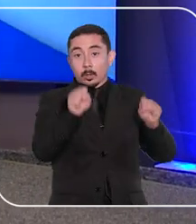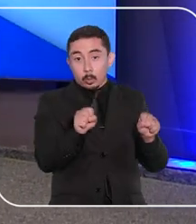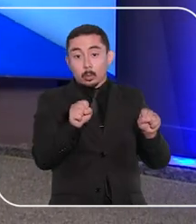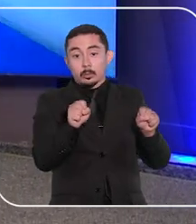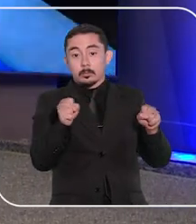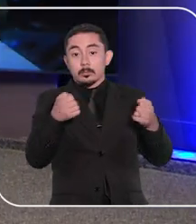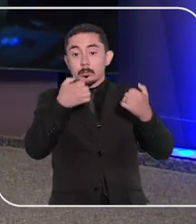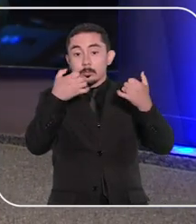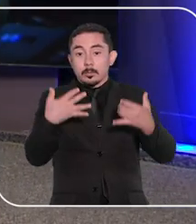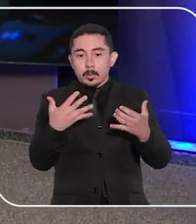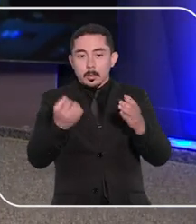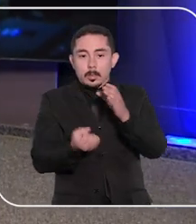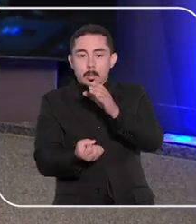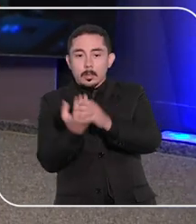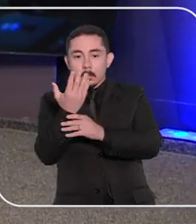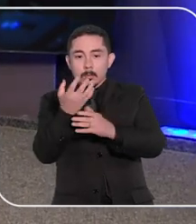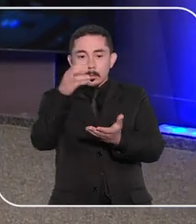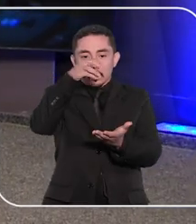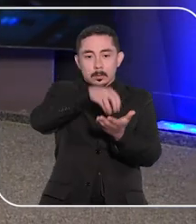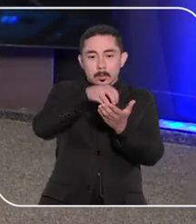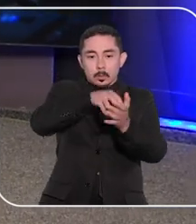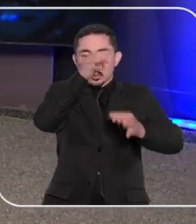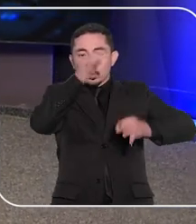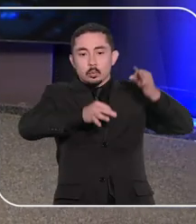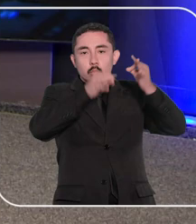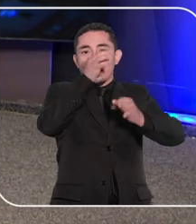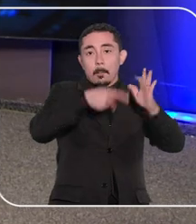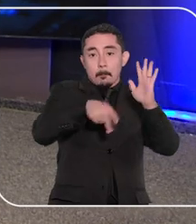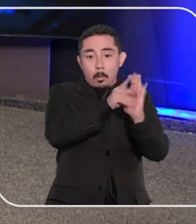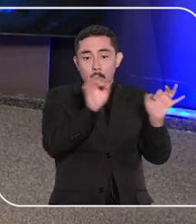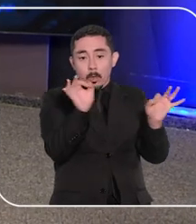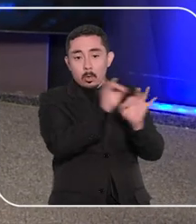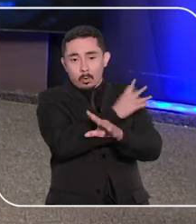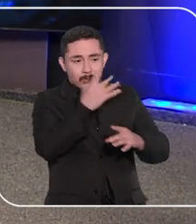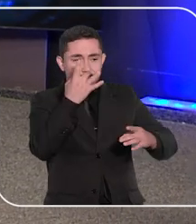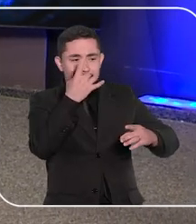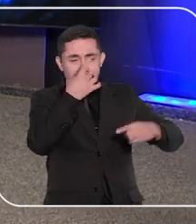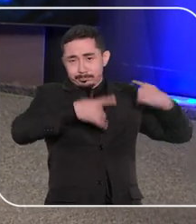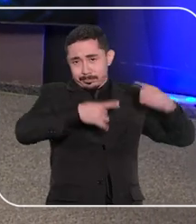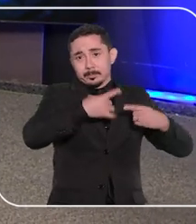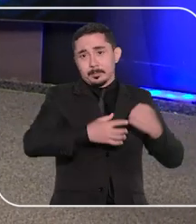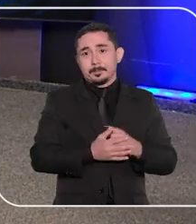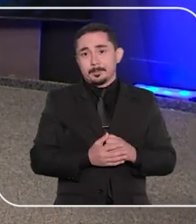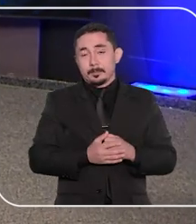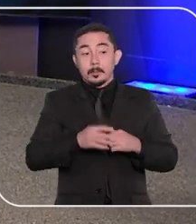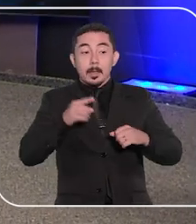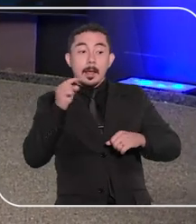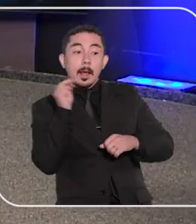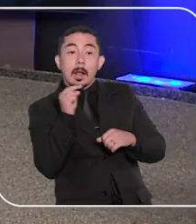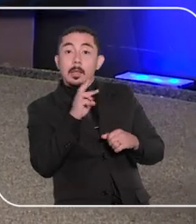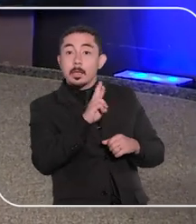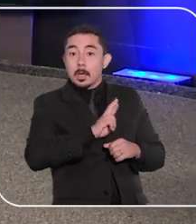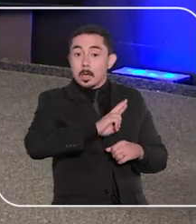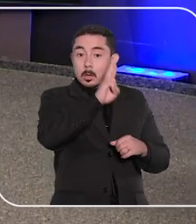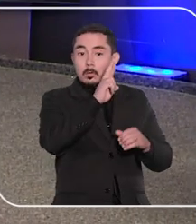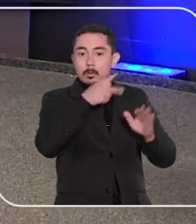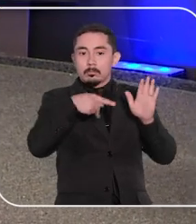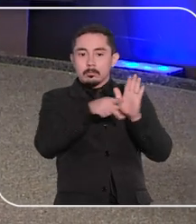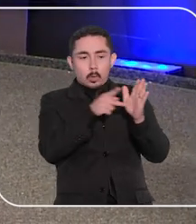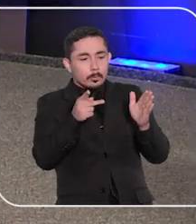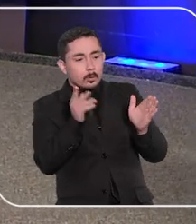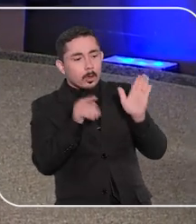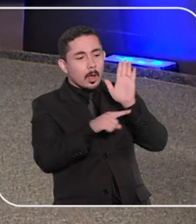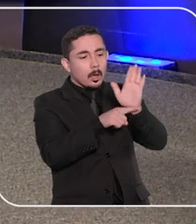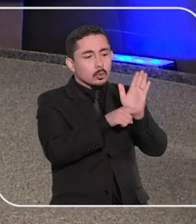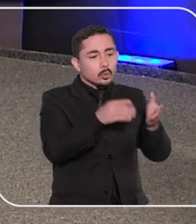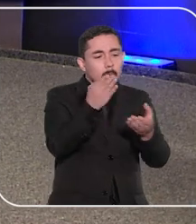sentido é a criação do Centro Judiciário de Solução de Conflitos, que será responsável pelas conciliações